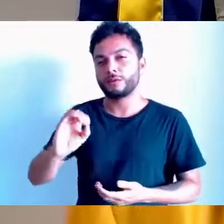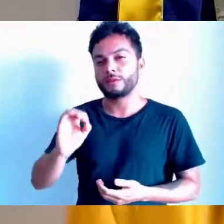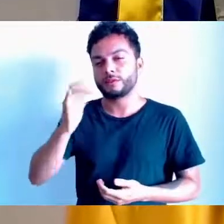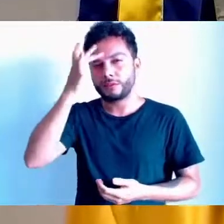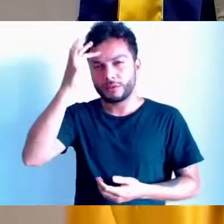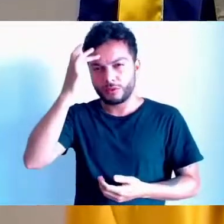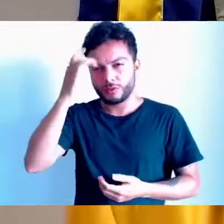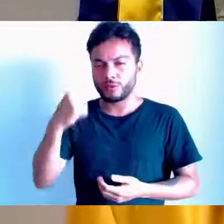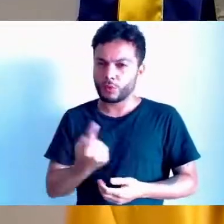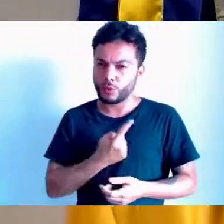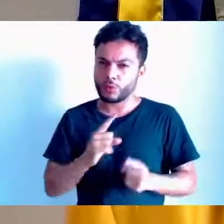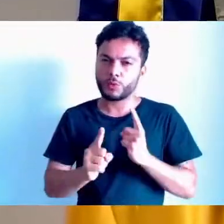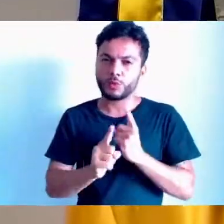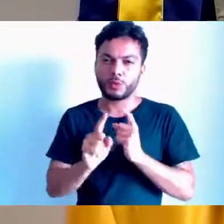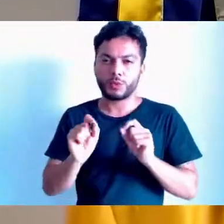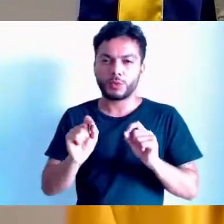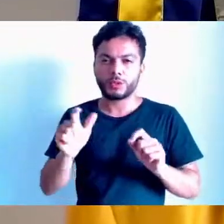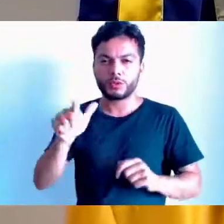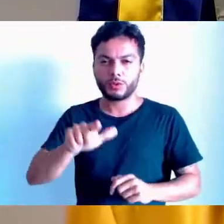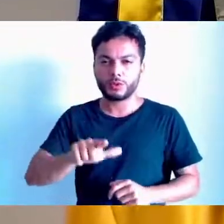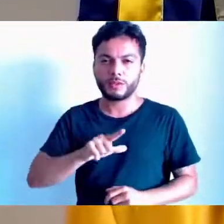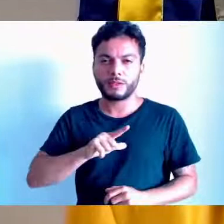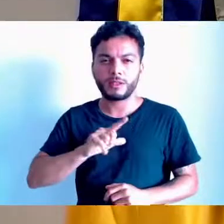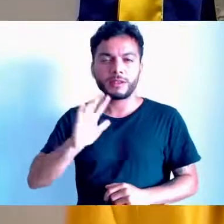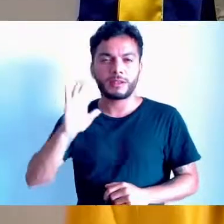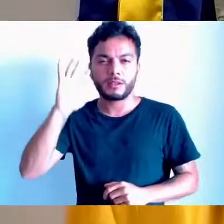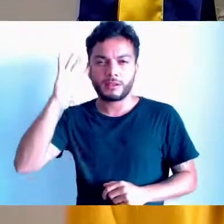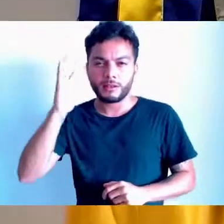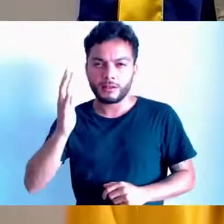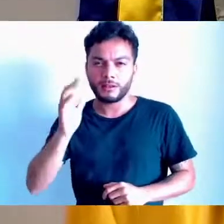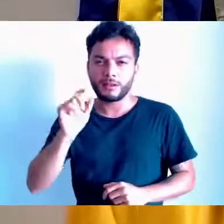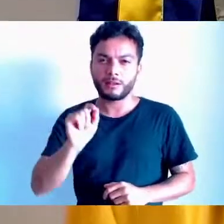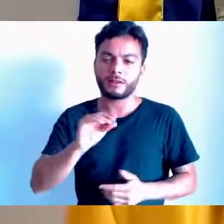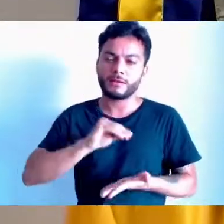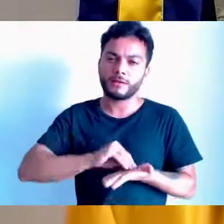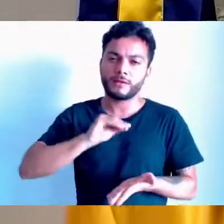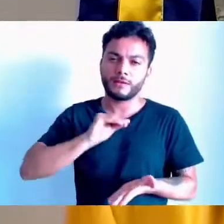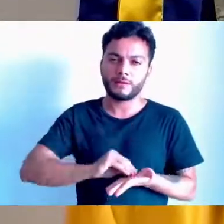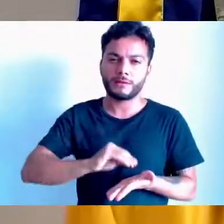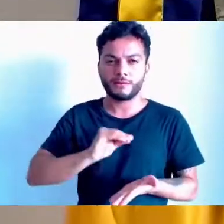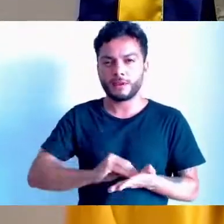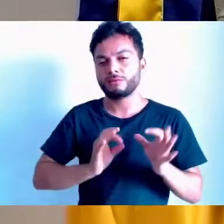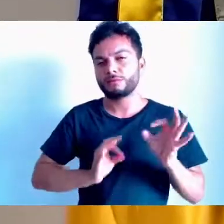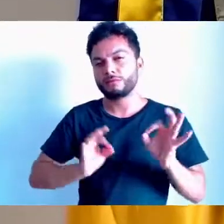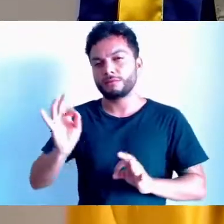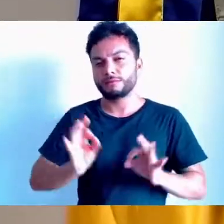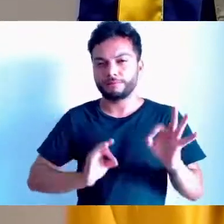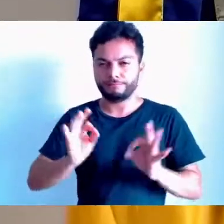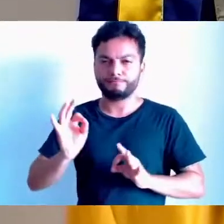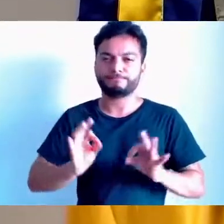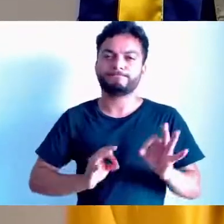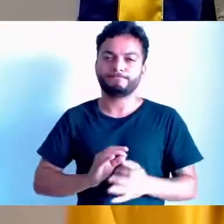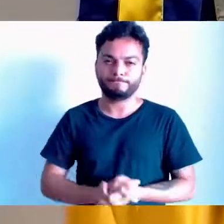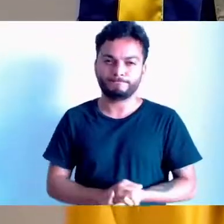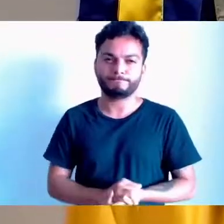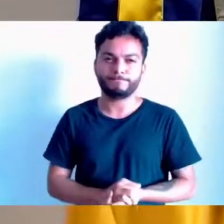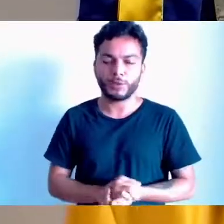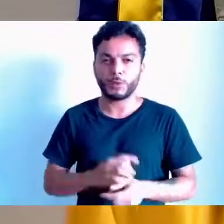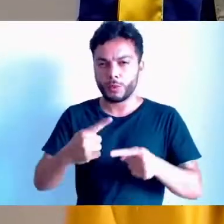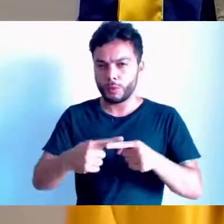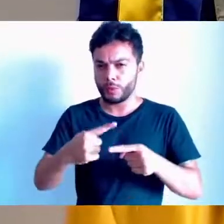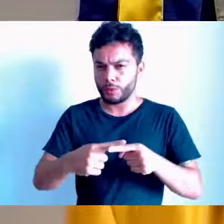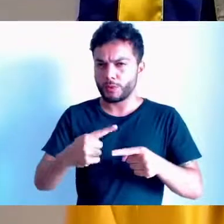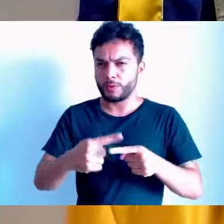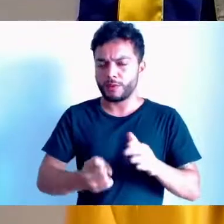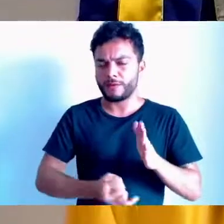uma situação que deixa, que culmina na falta de organização nesse momento. Porque muita gente